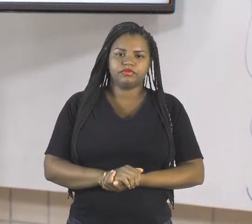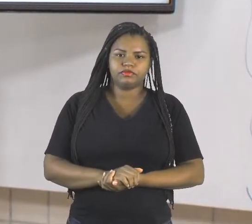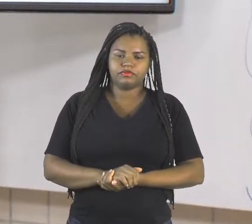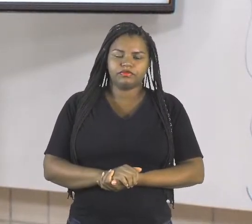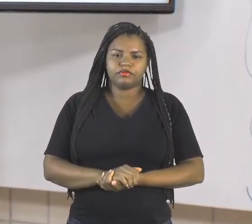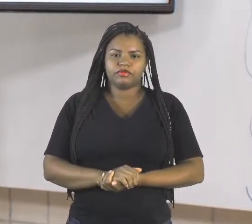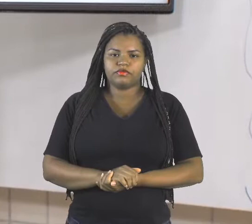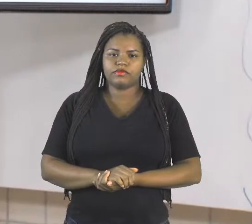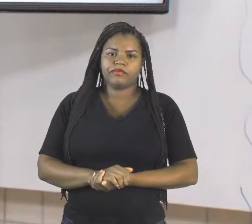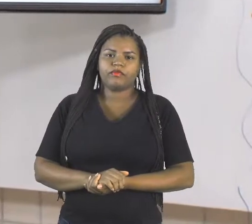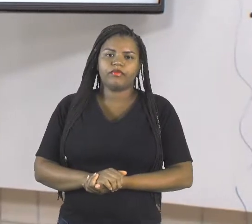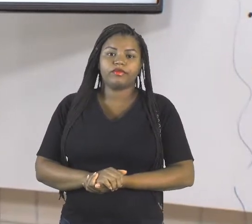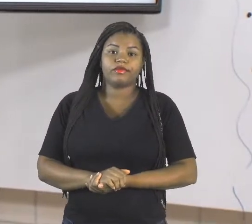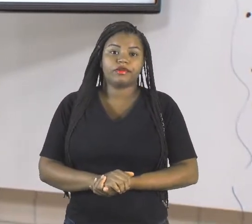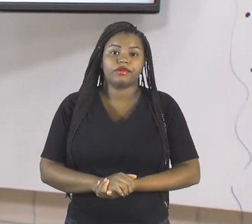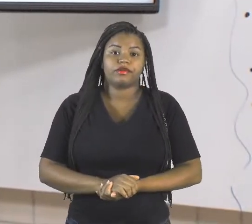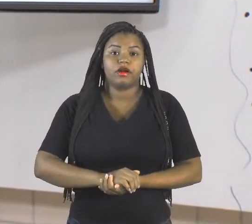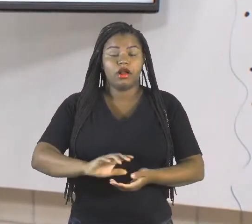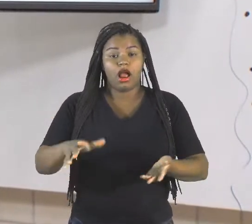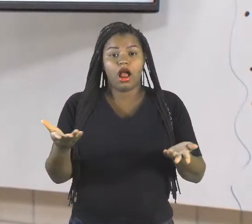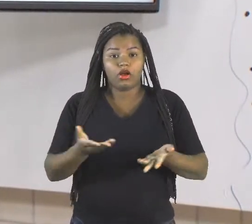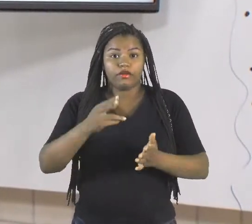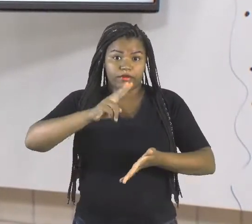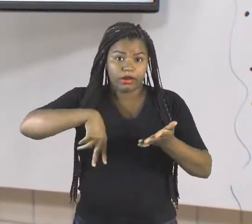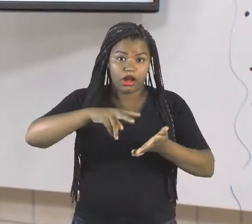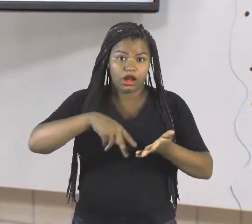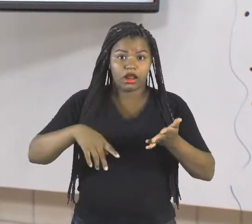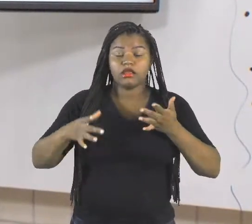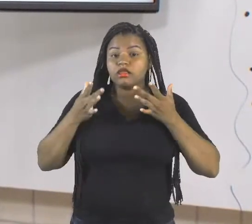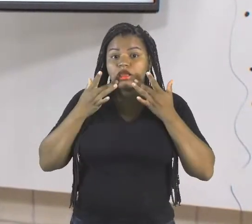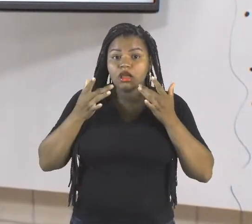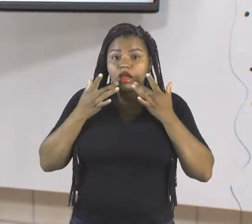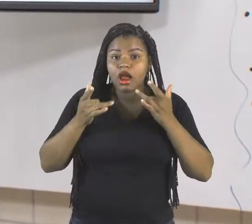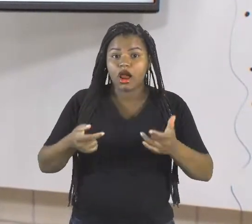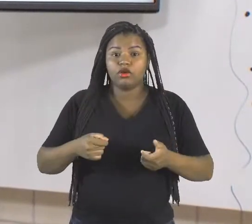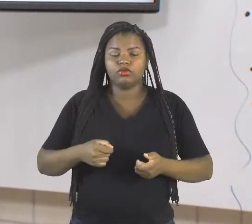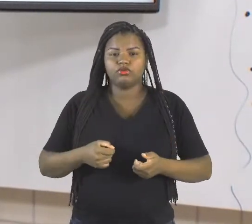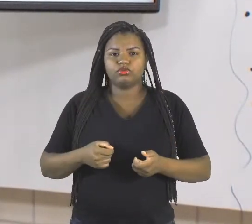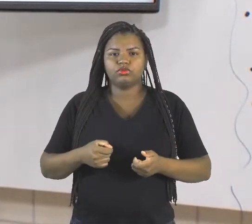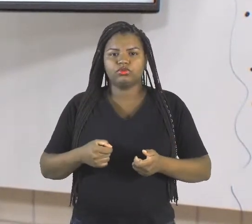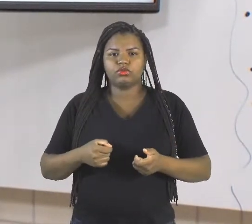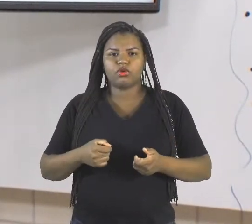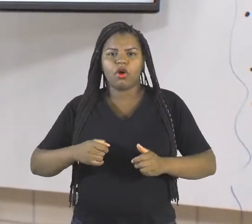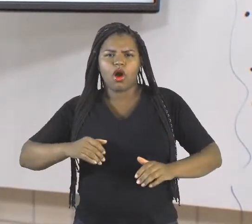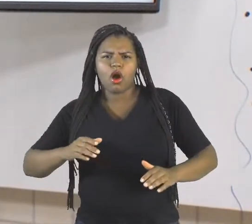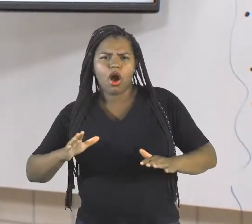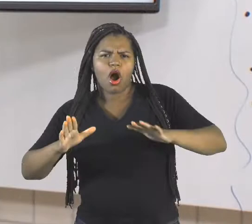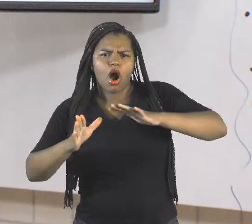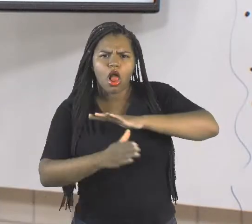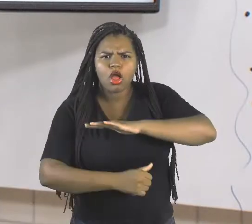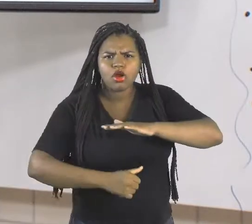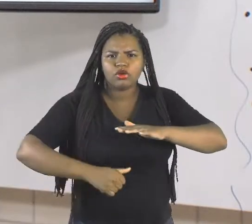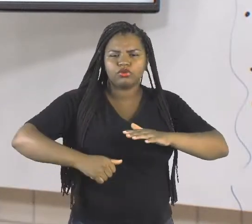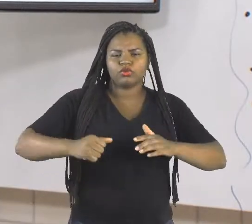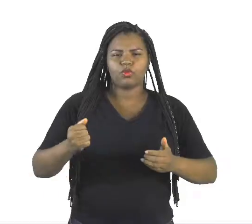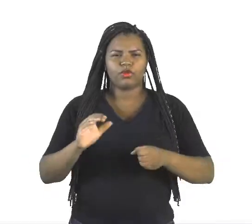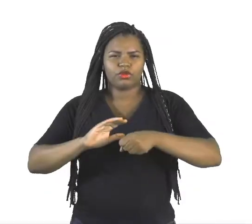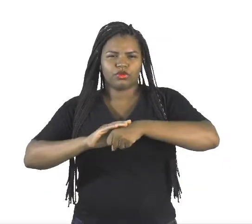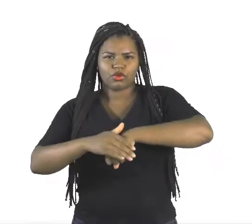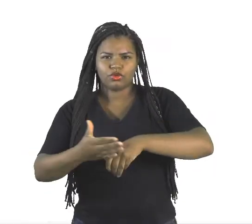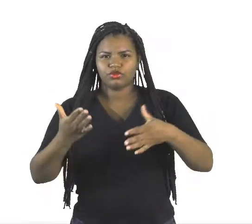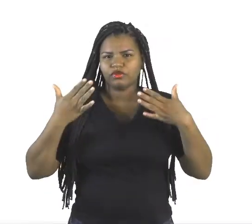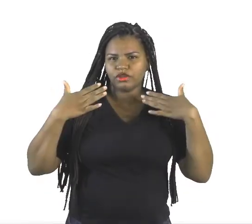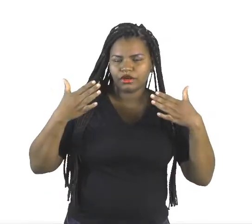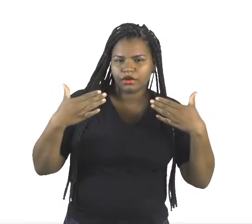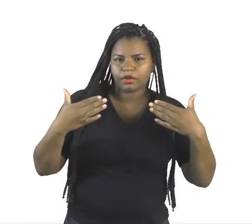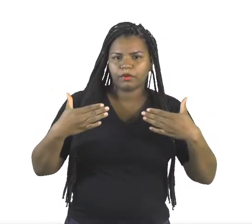Nós vamos ler agora uma peça teatral que se chama O Assalto Numa Noite de Verão. Adaptação